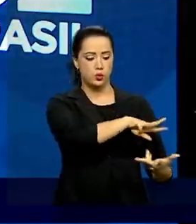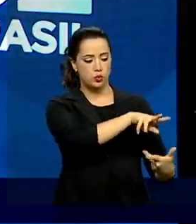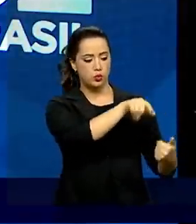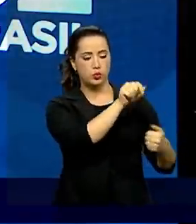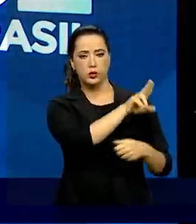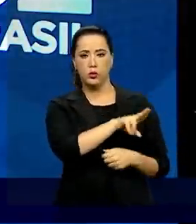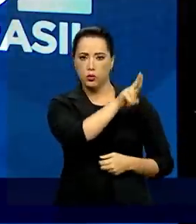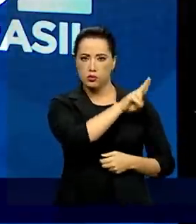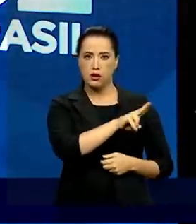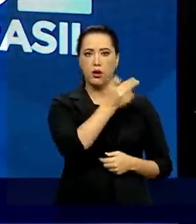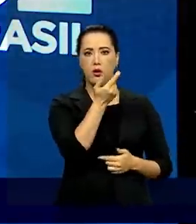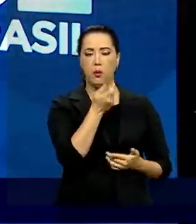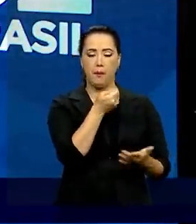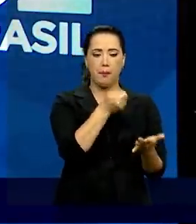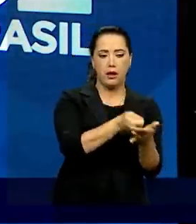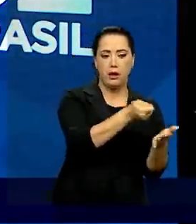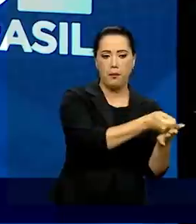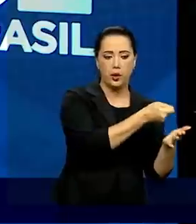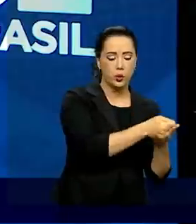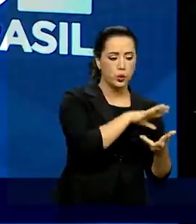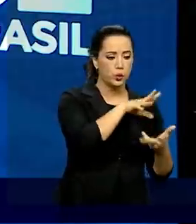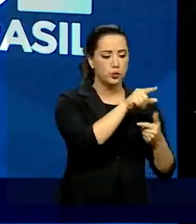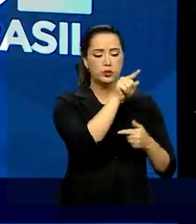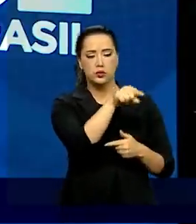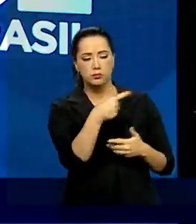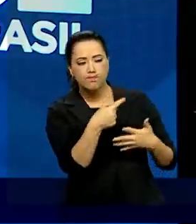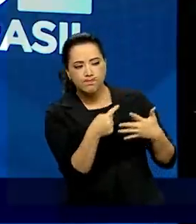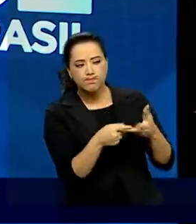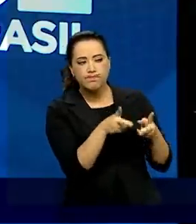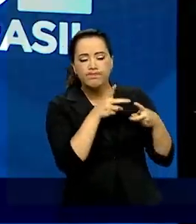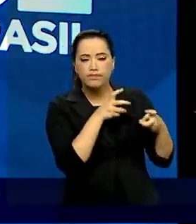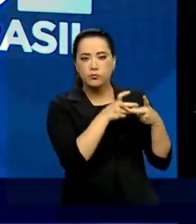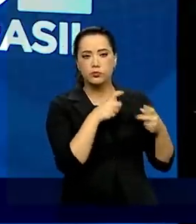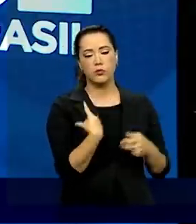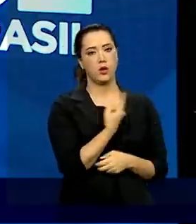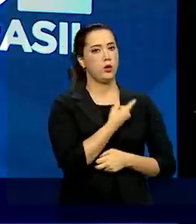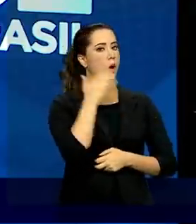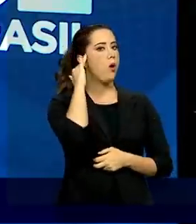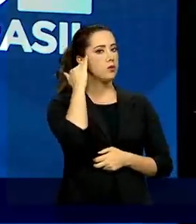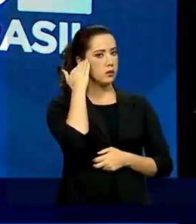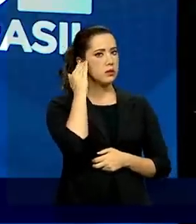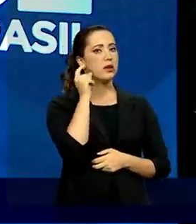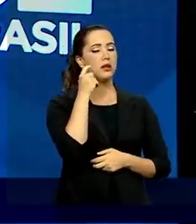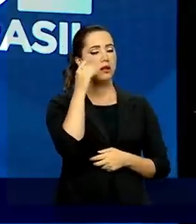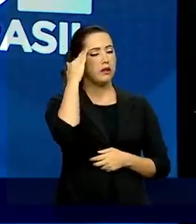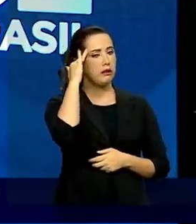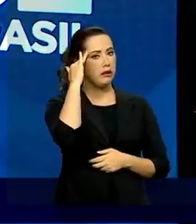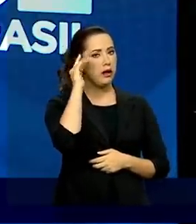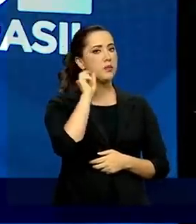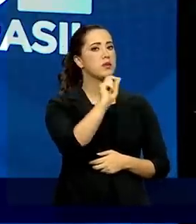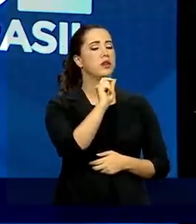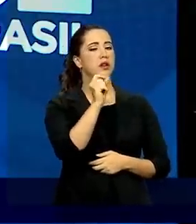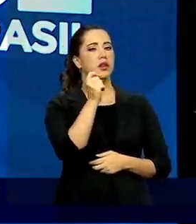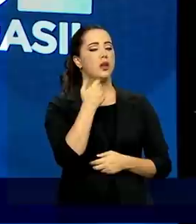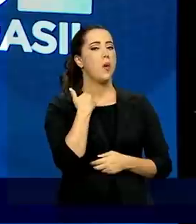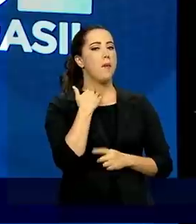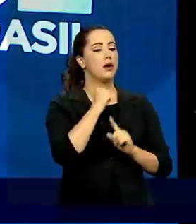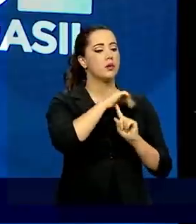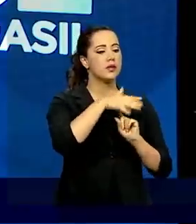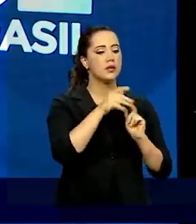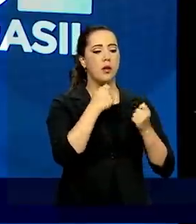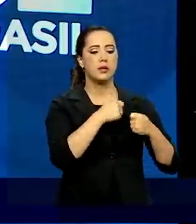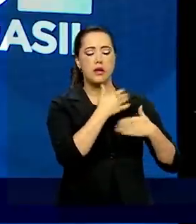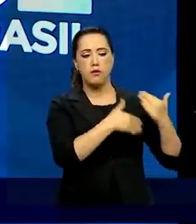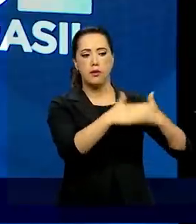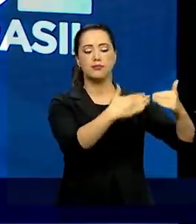mundo em termos de evolução do sistema de pagamento e essas são as características. Nós entendemos que o Banco Central precisava avançar nesse sentido